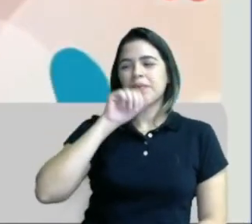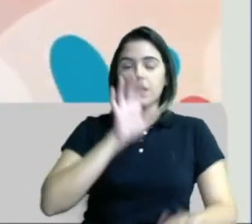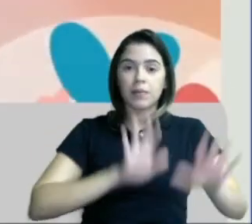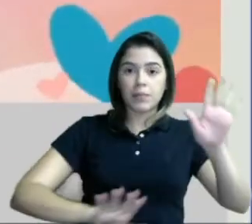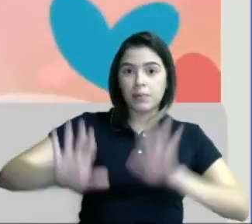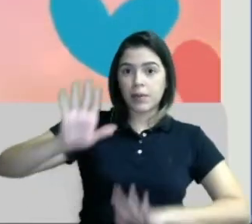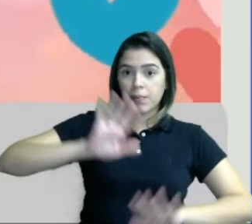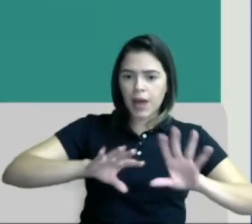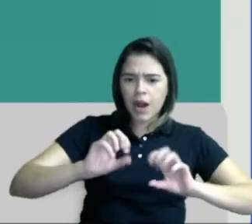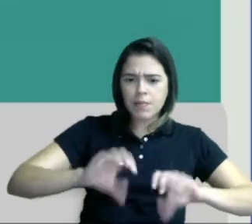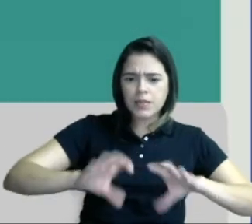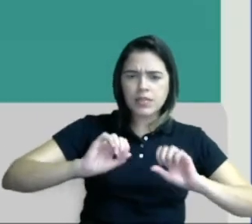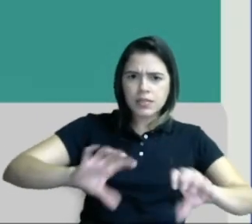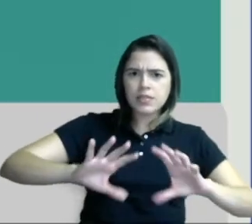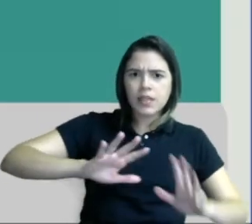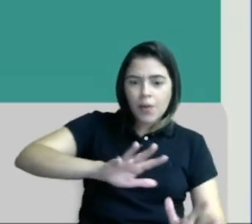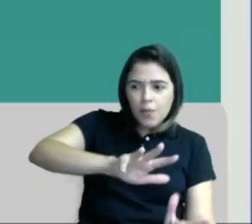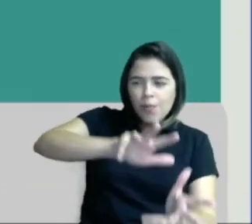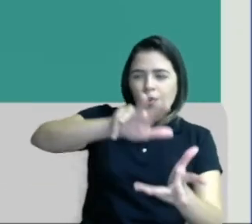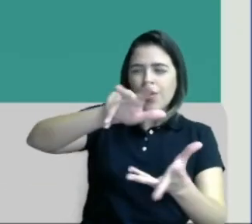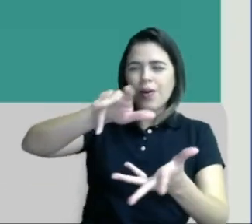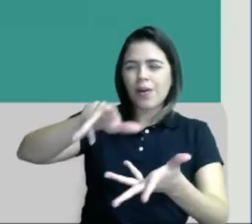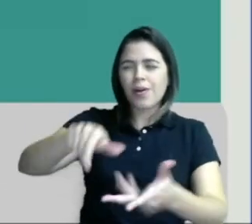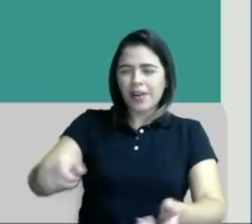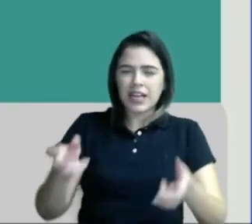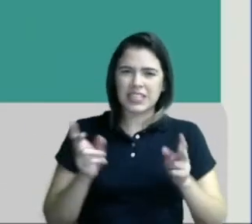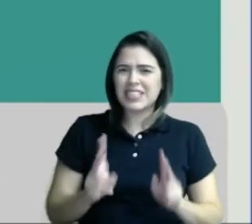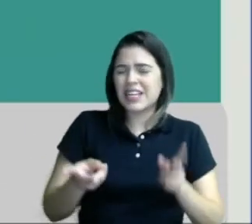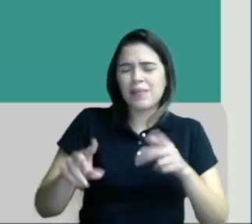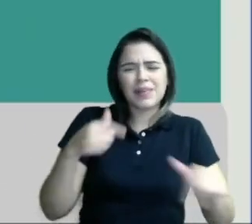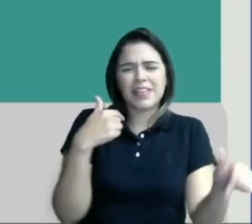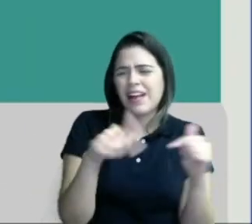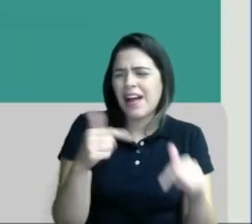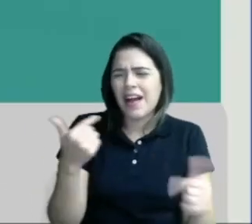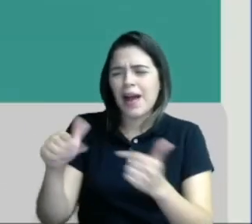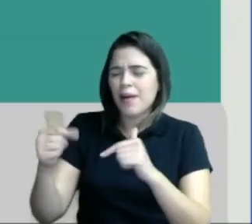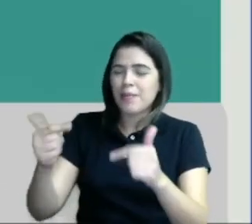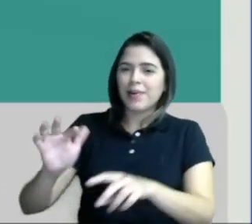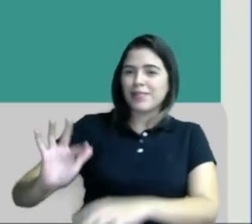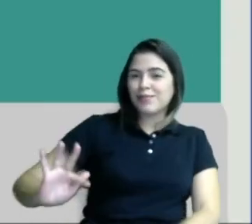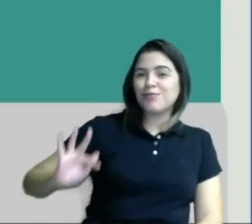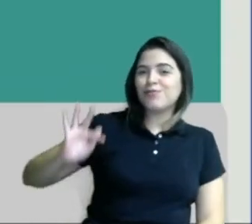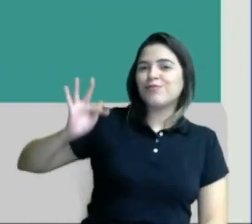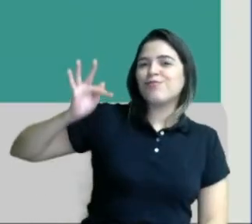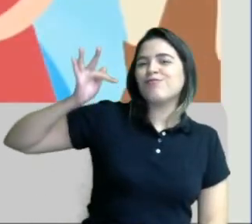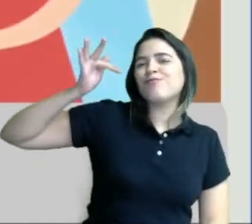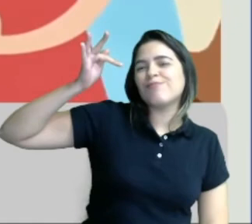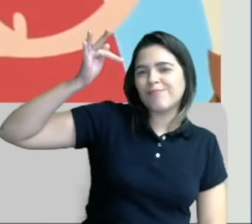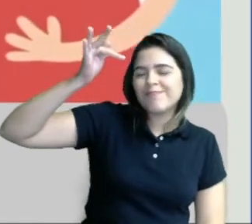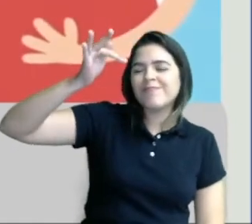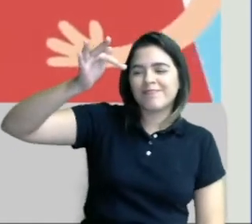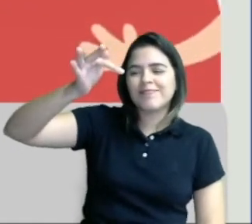mundo. Sempre trabalha muito pelo meu futuro.